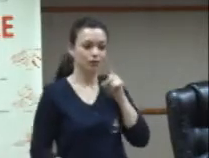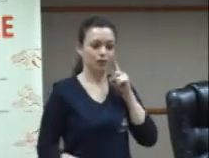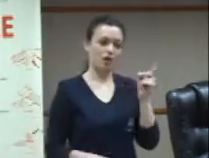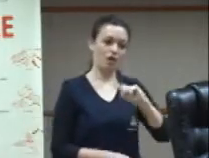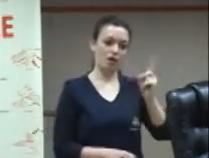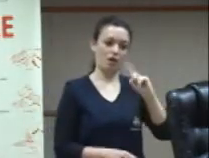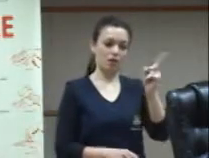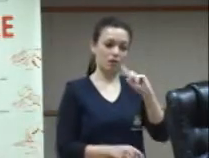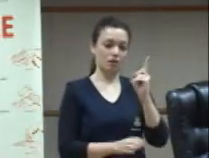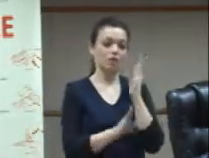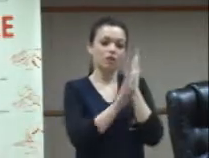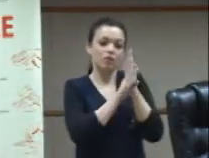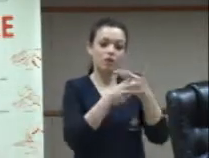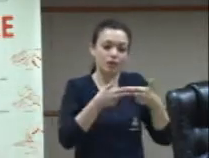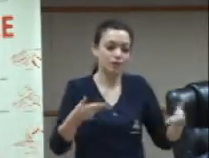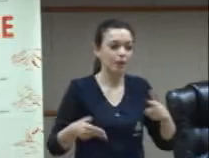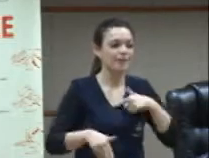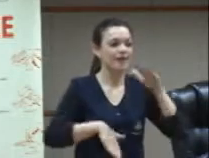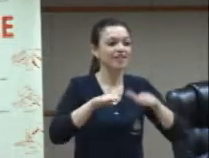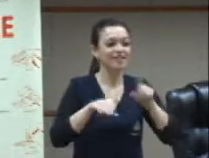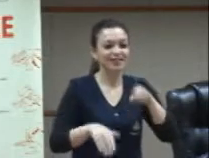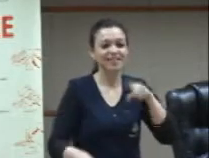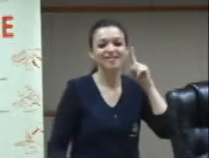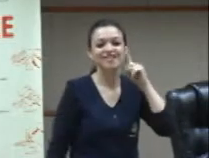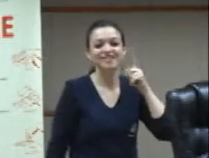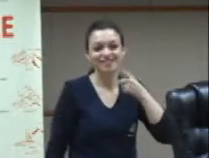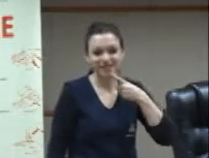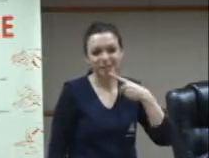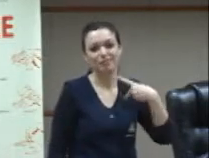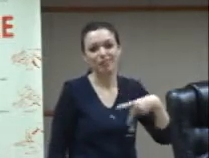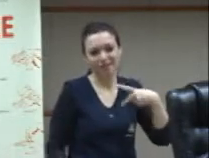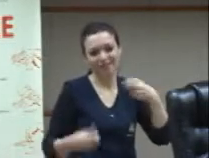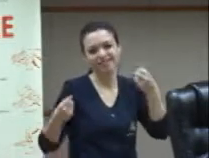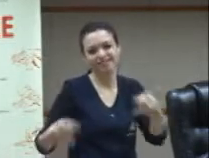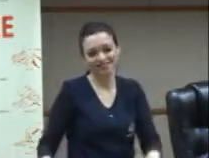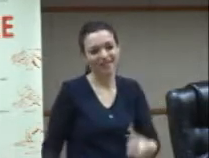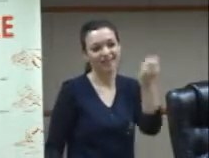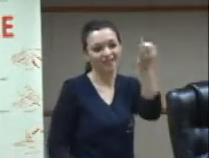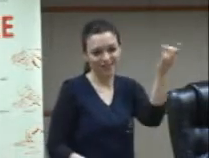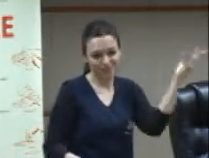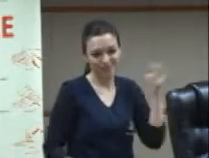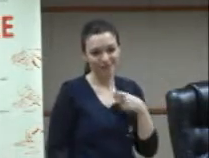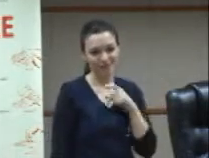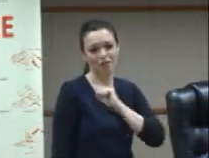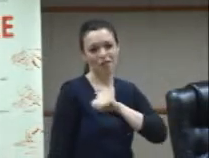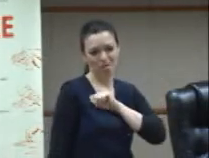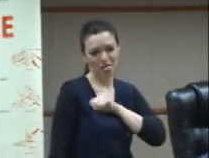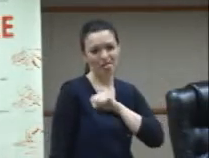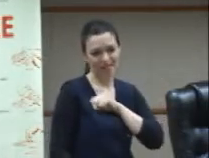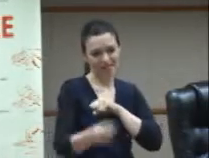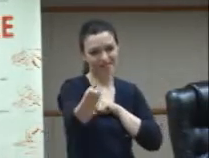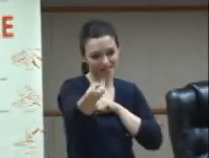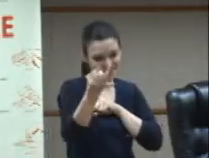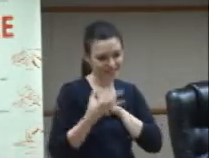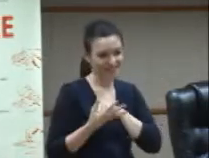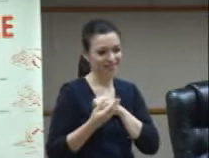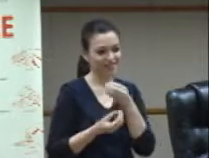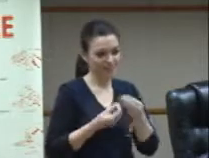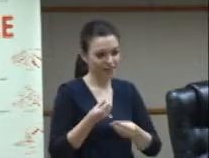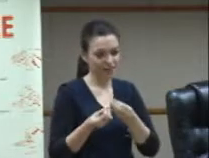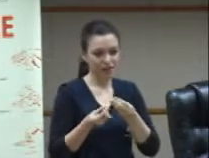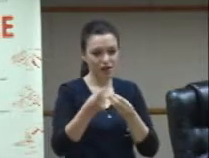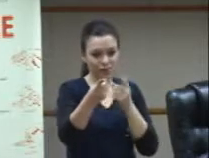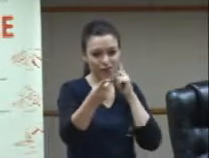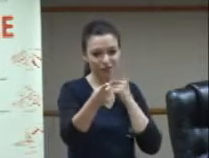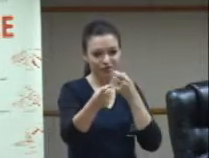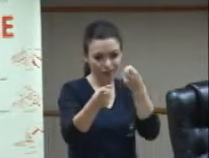ele disse que num congresso falavam surdo do Paraguai é bem isso mesmo falavam que era surdo do Paraguai o surdo acabou de trazer uma contribuição